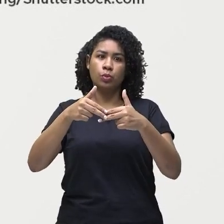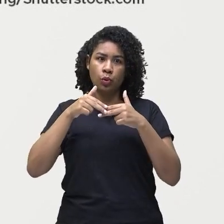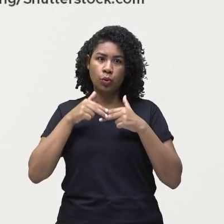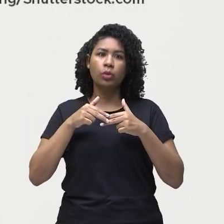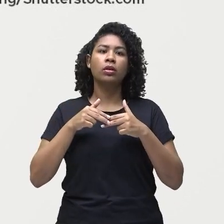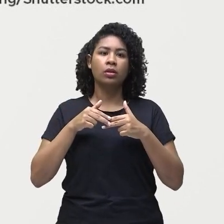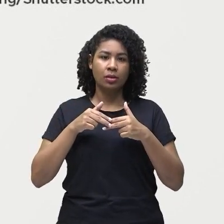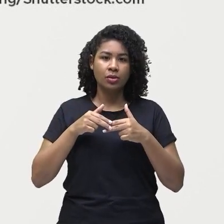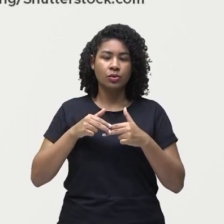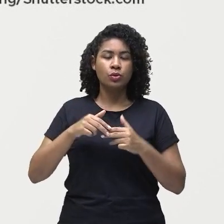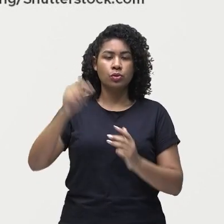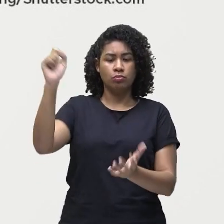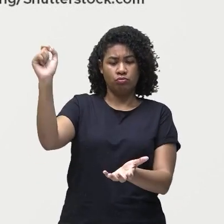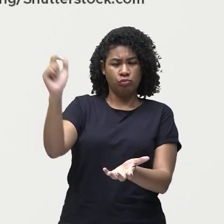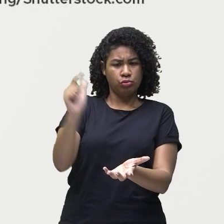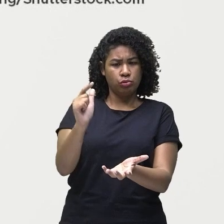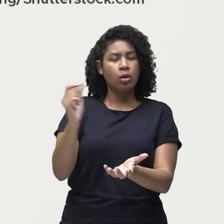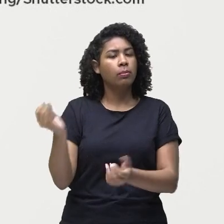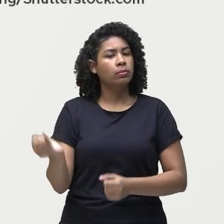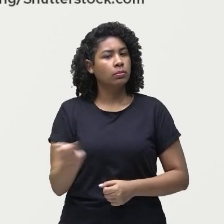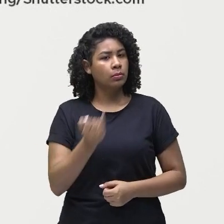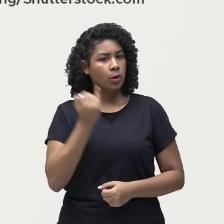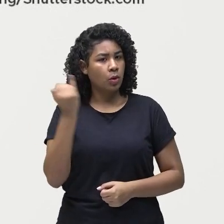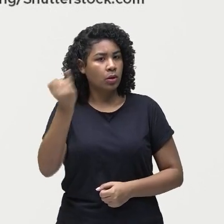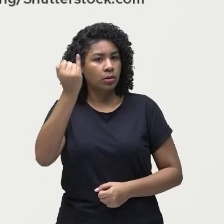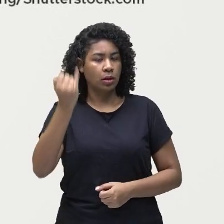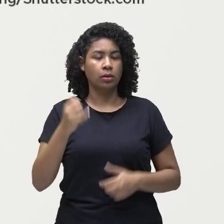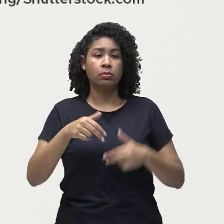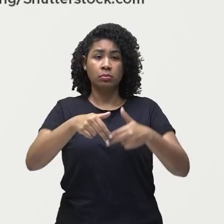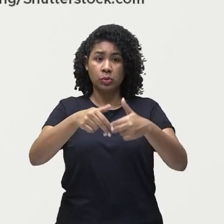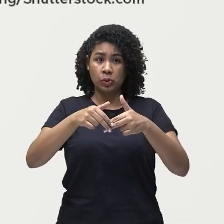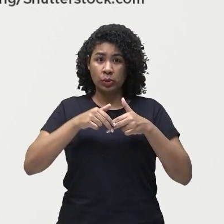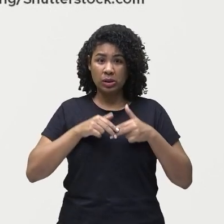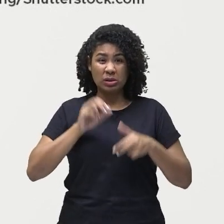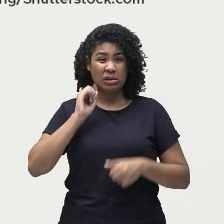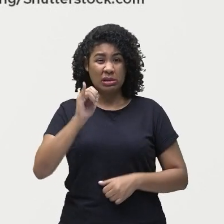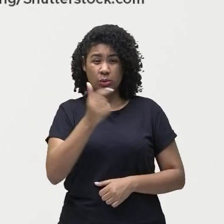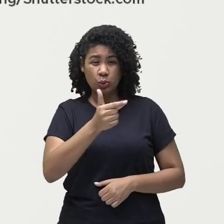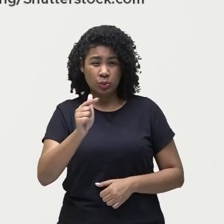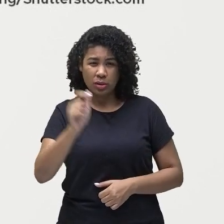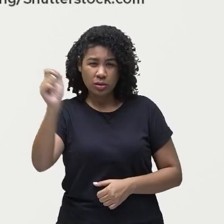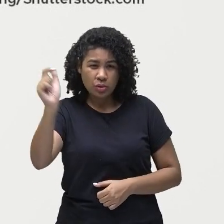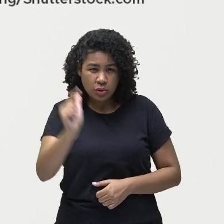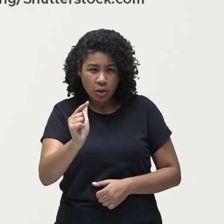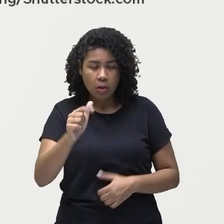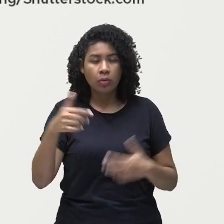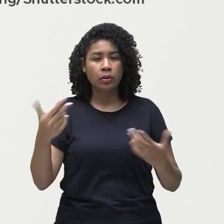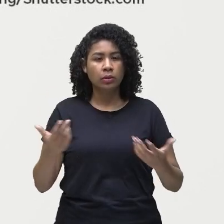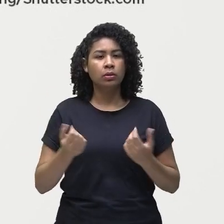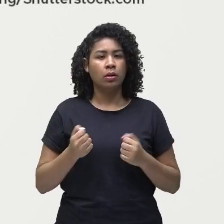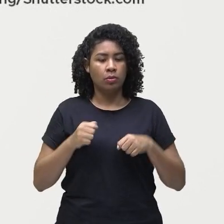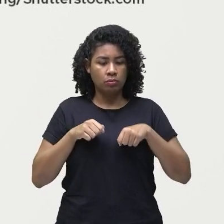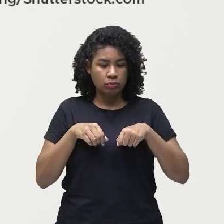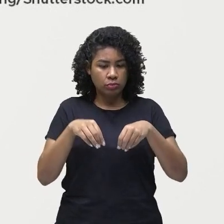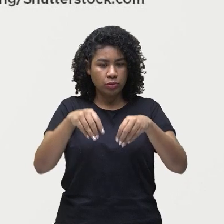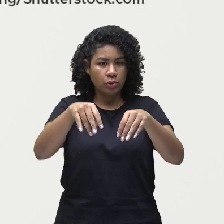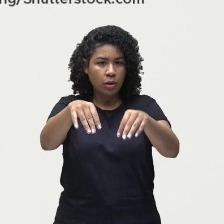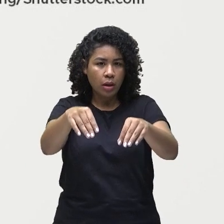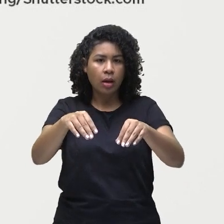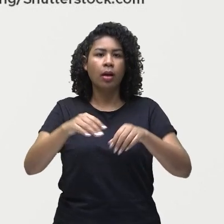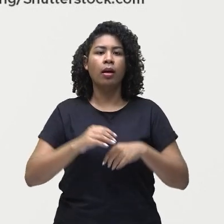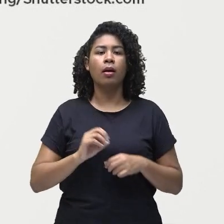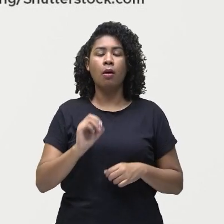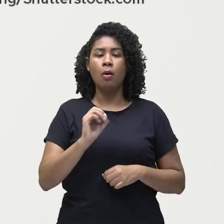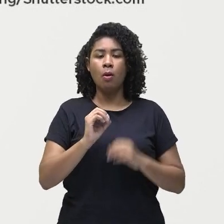O solo, os oceanos e as plantas absorvem ou captam a energia da luz